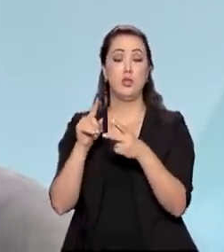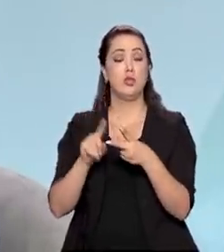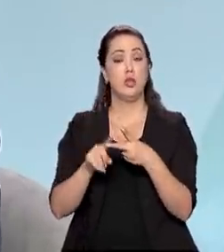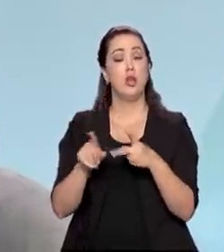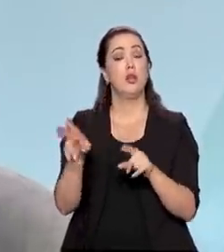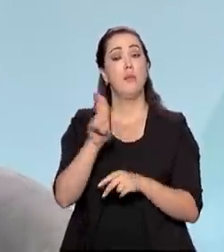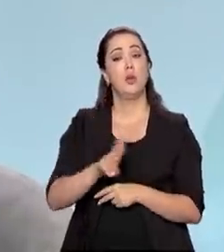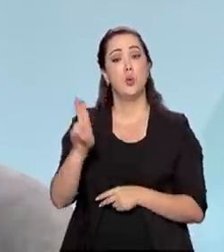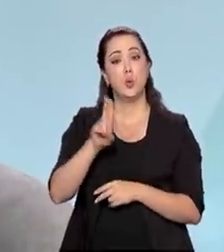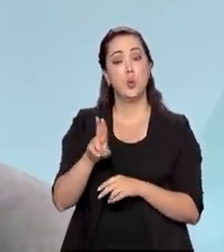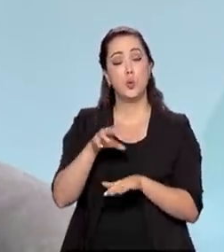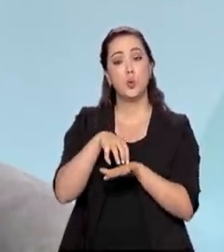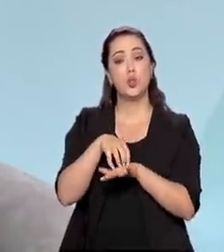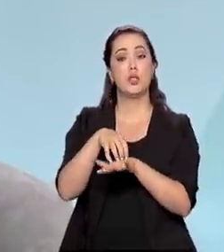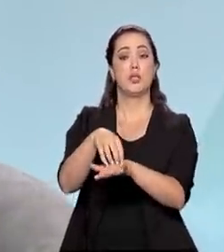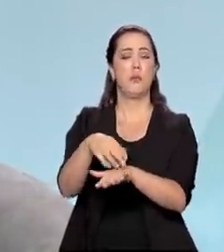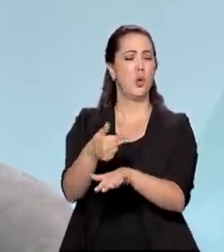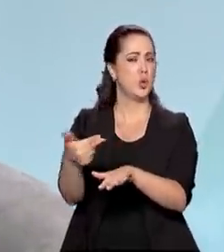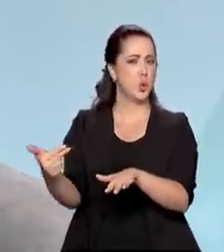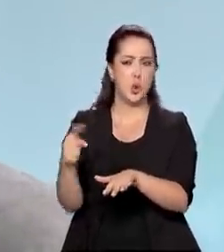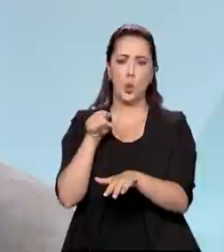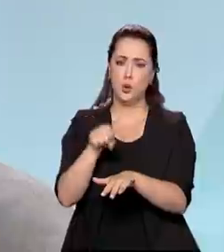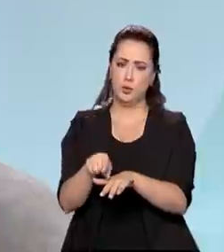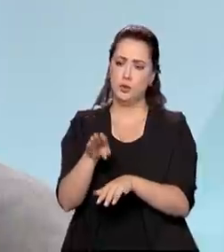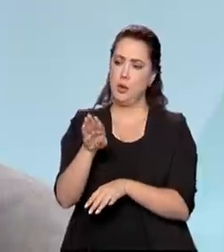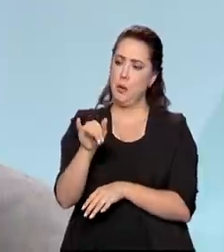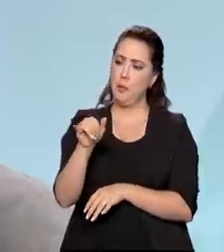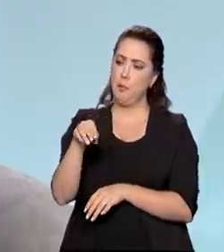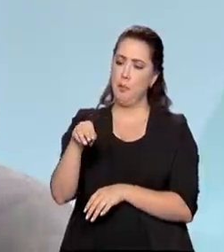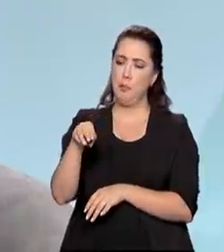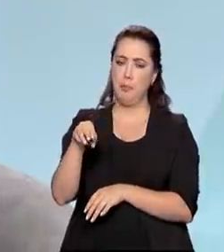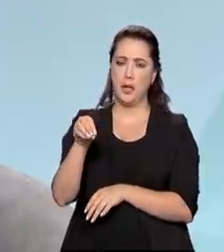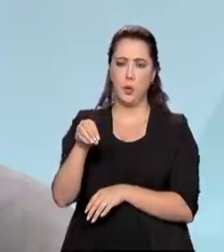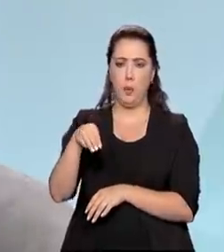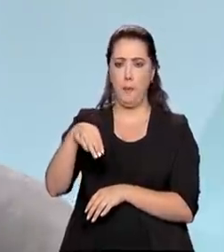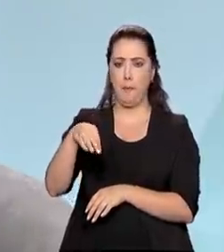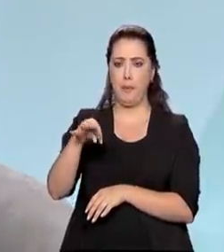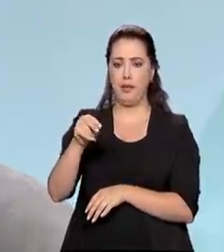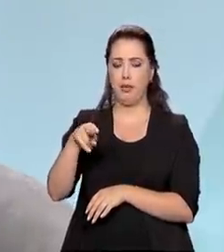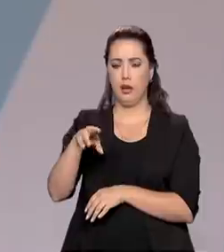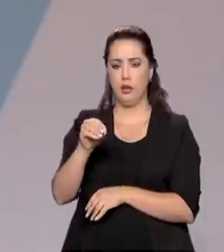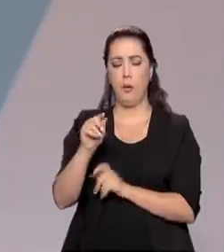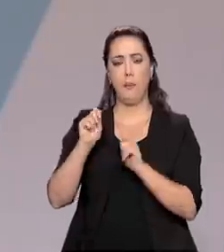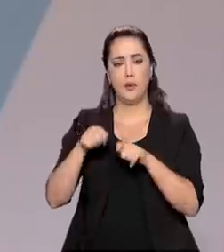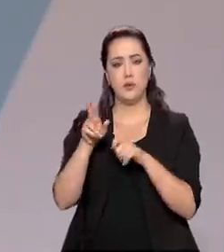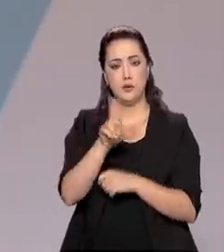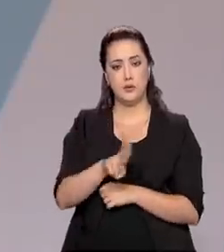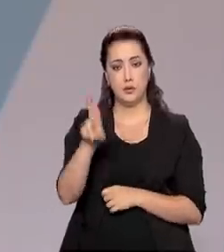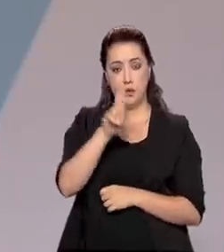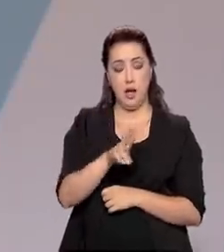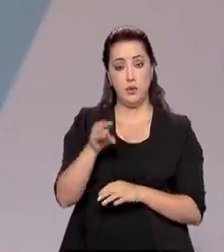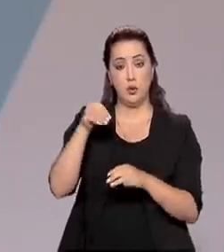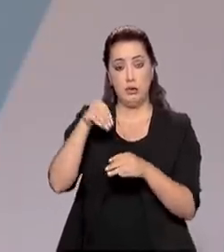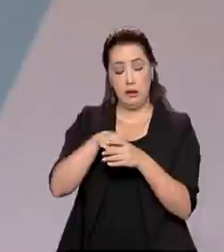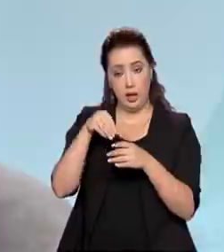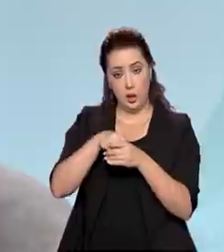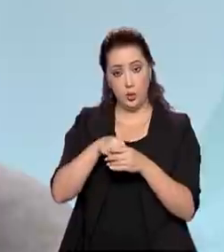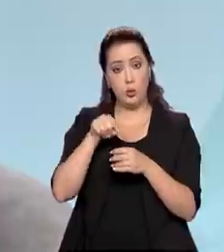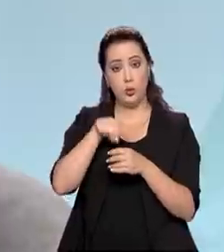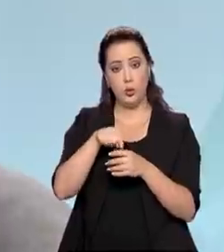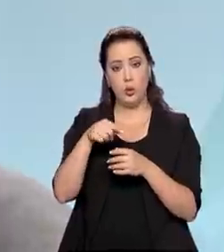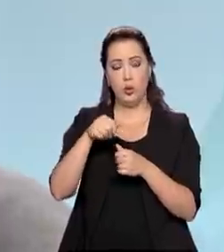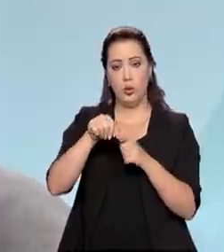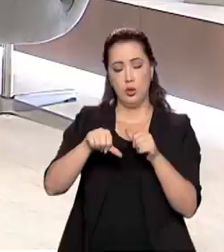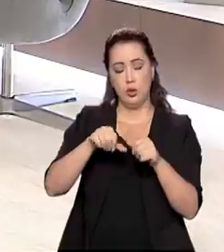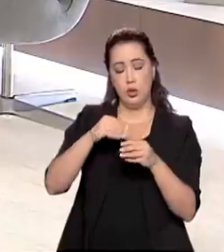no uso do setor transporte e, inclusive, o biometano pode ser até injetado dentro das redes de gasoduto e misturado com gás